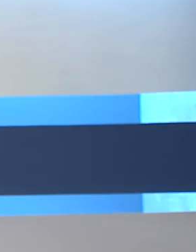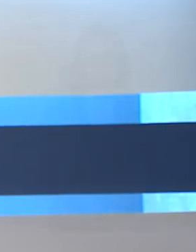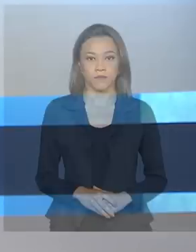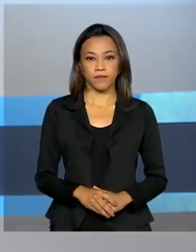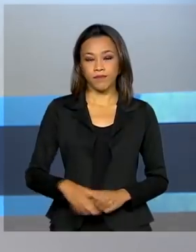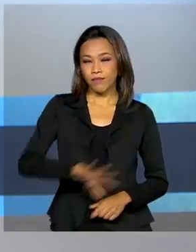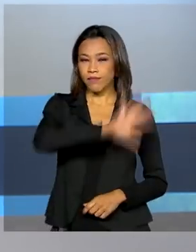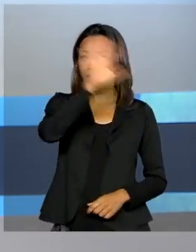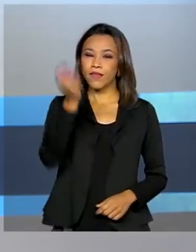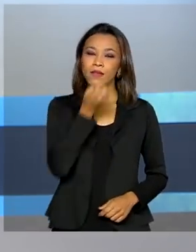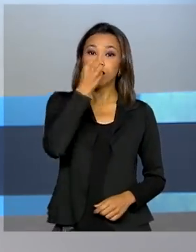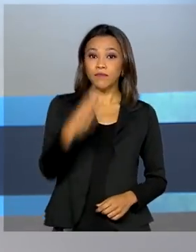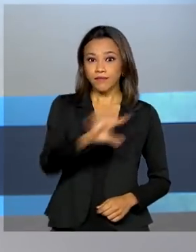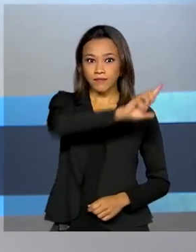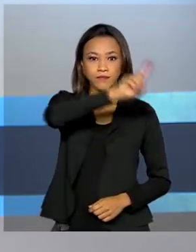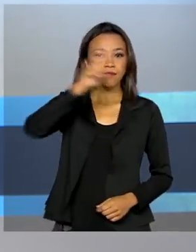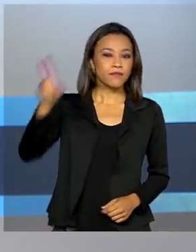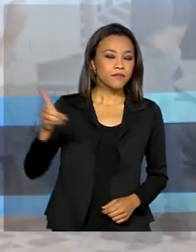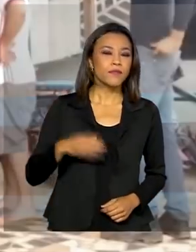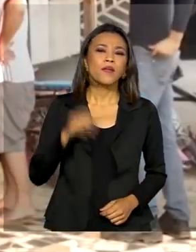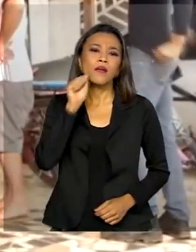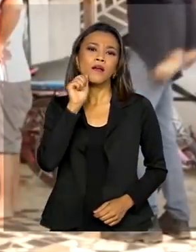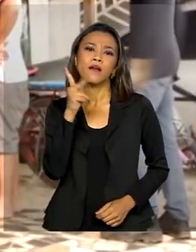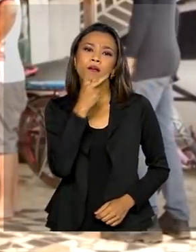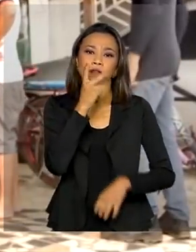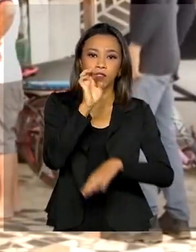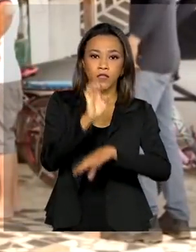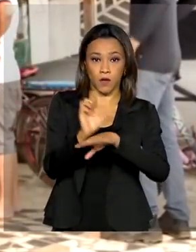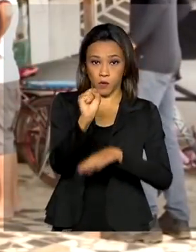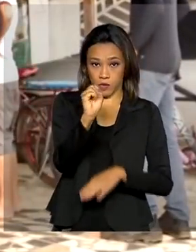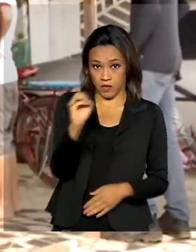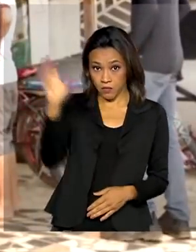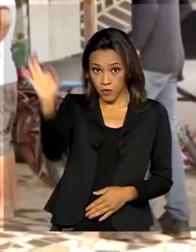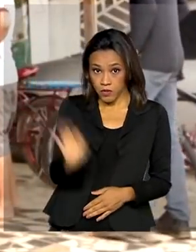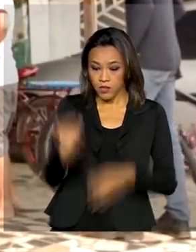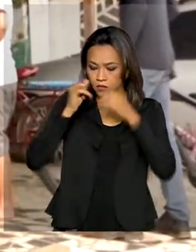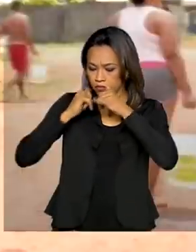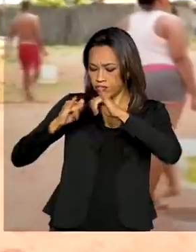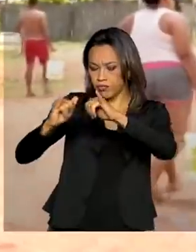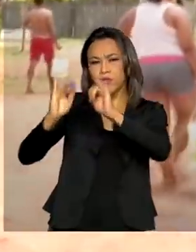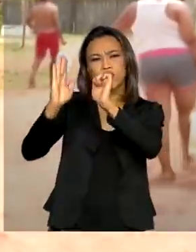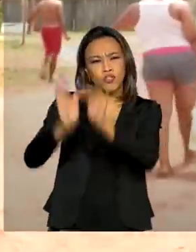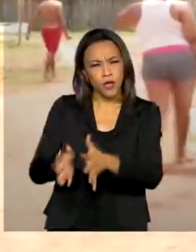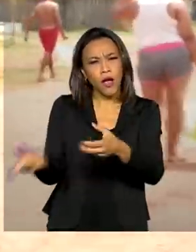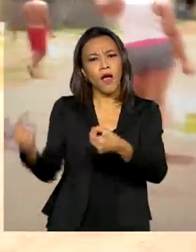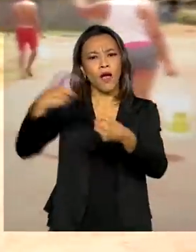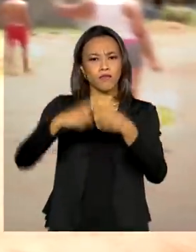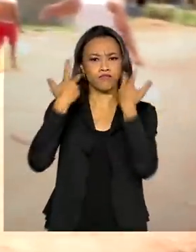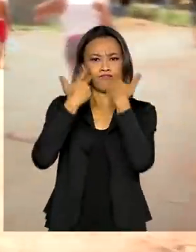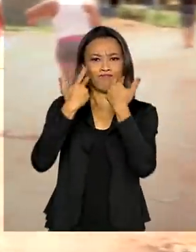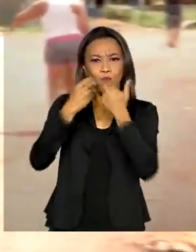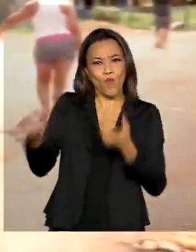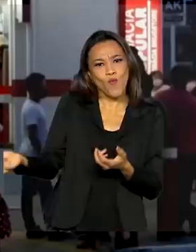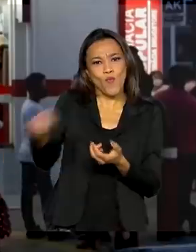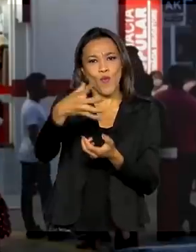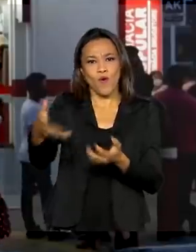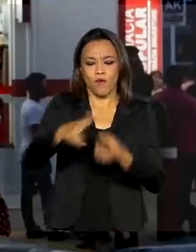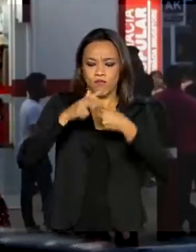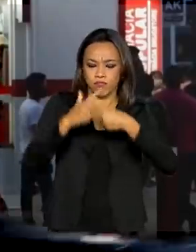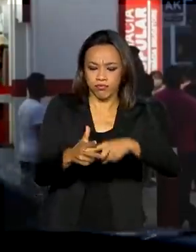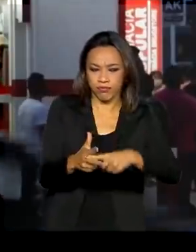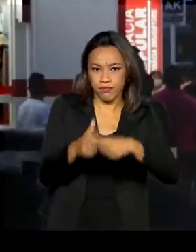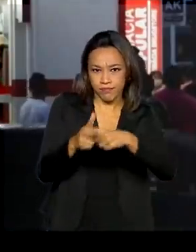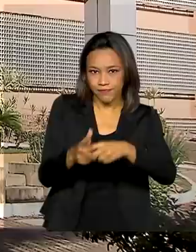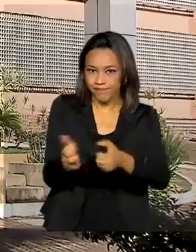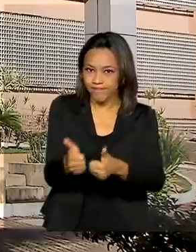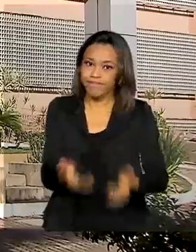Olá, bom dia. No Amapá, 80% da energia já foi restabelecida com uma nova unidade geradora.